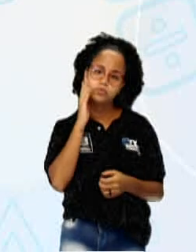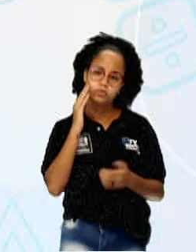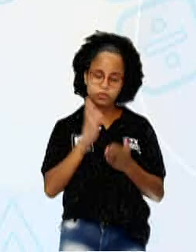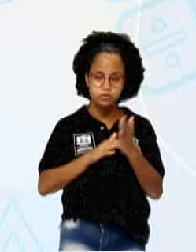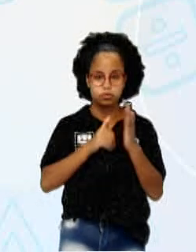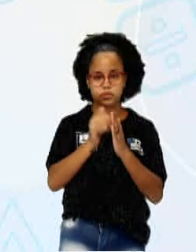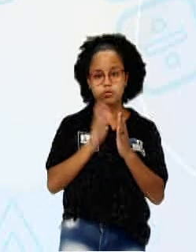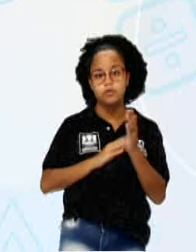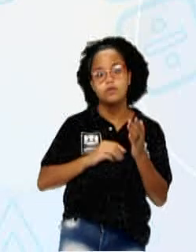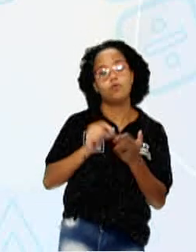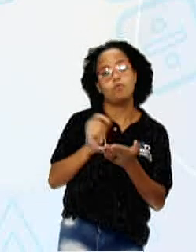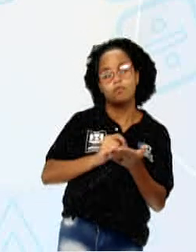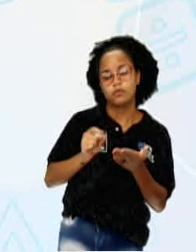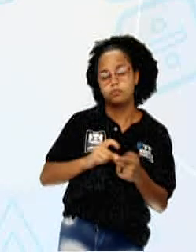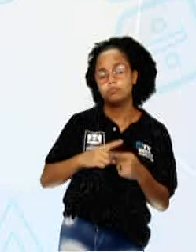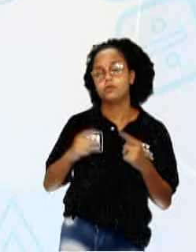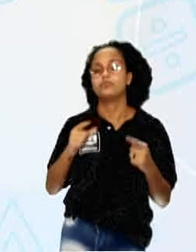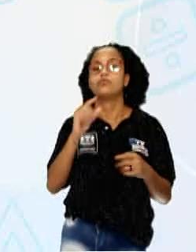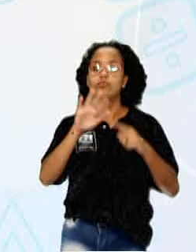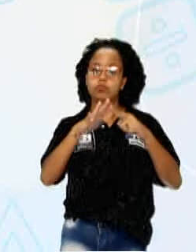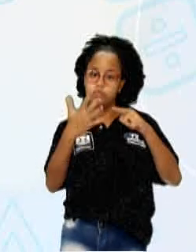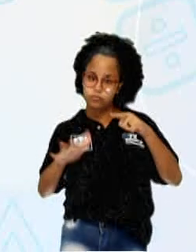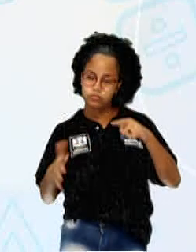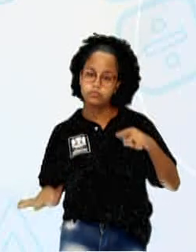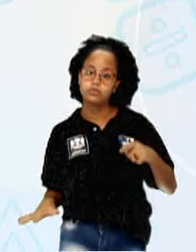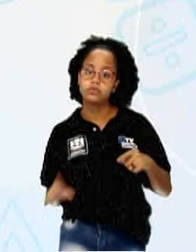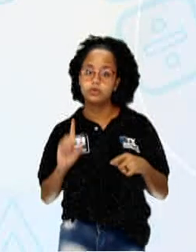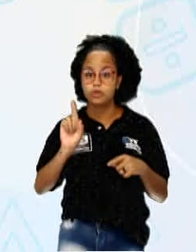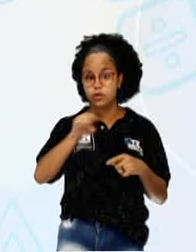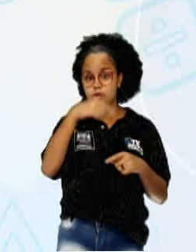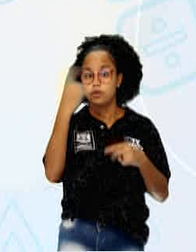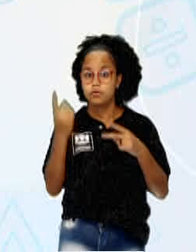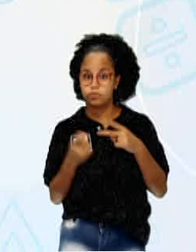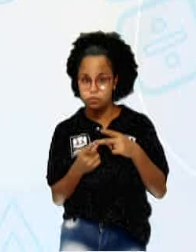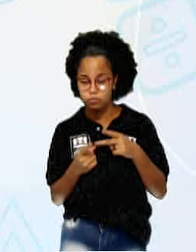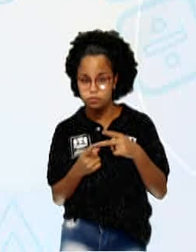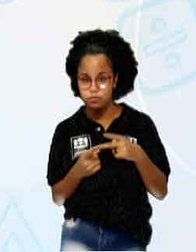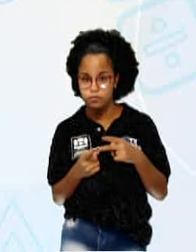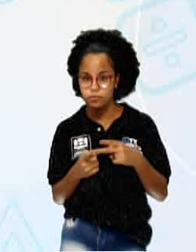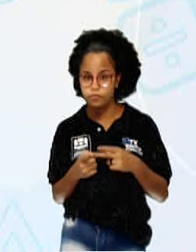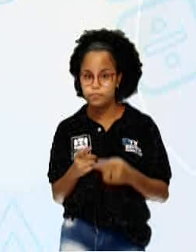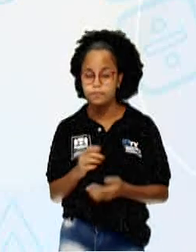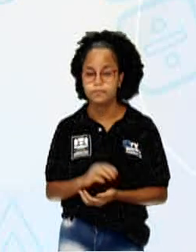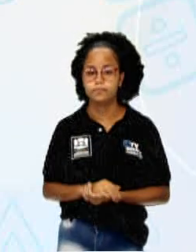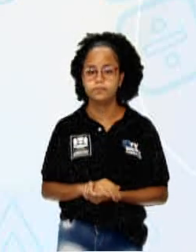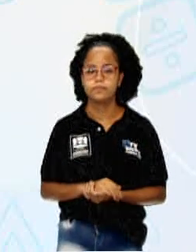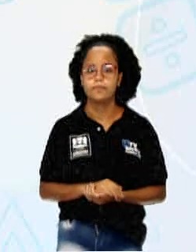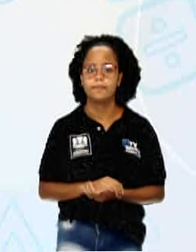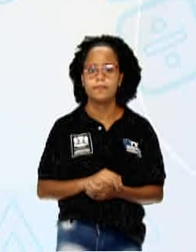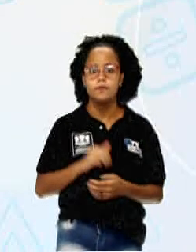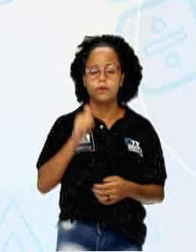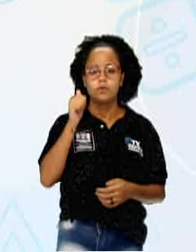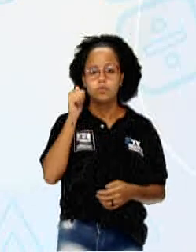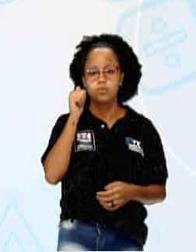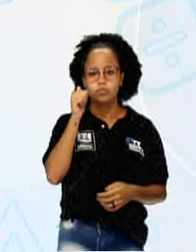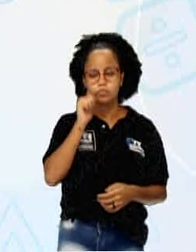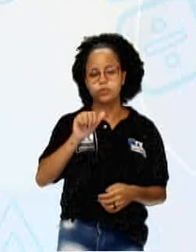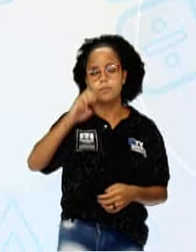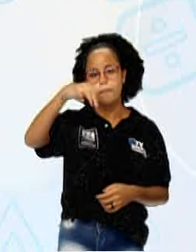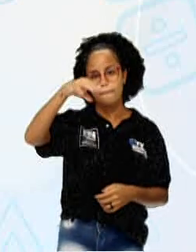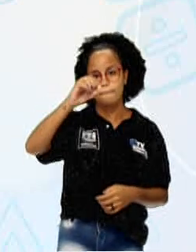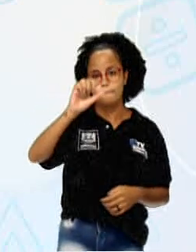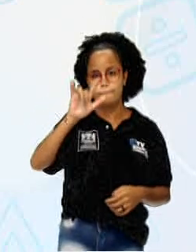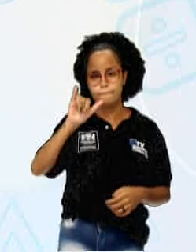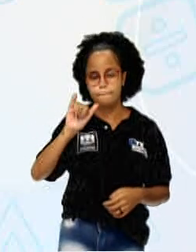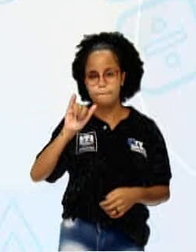nem com lápis. Mas feita com folha seca. E a obra, ao lado da artista Molly, aparece